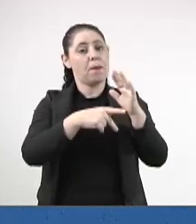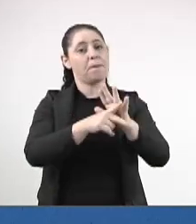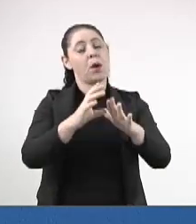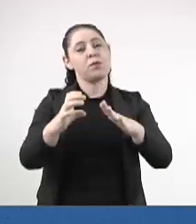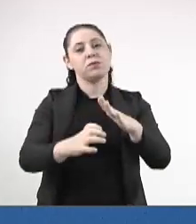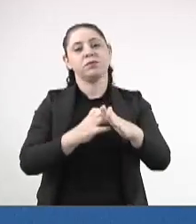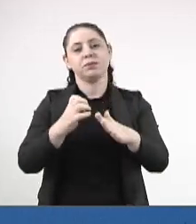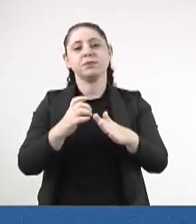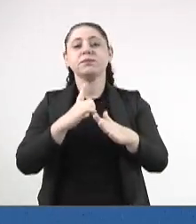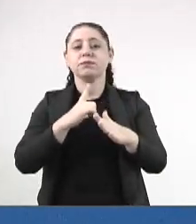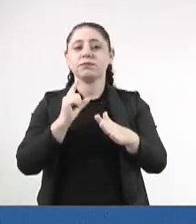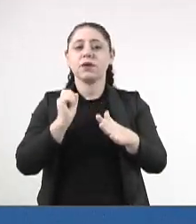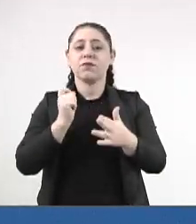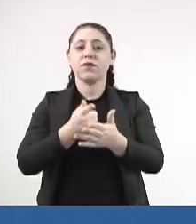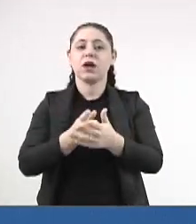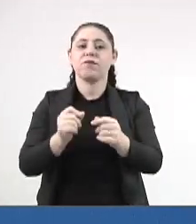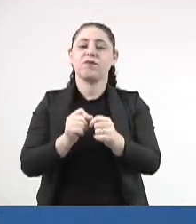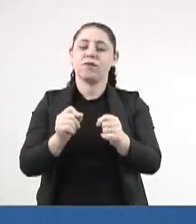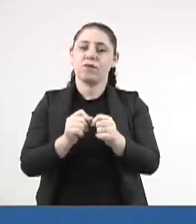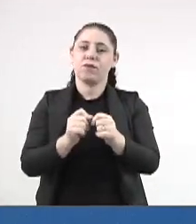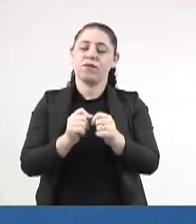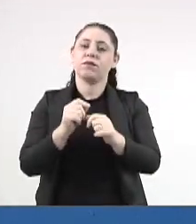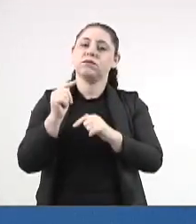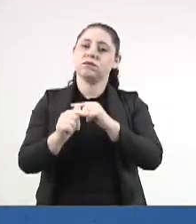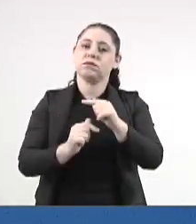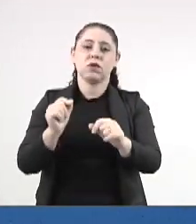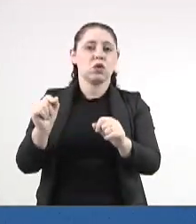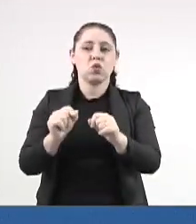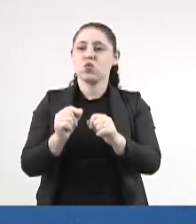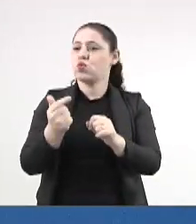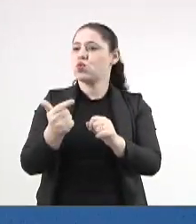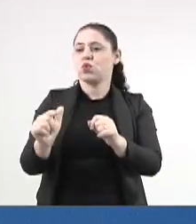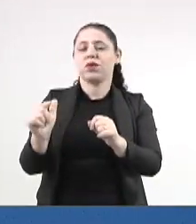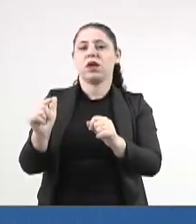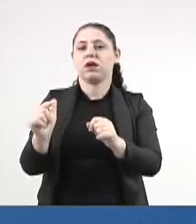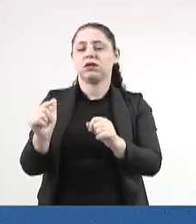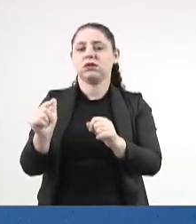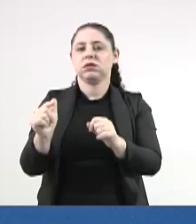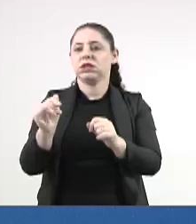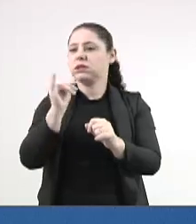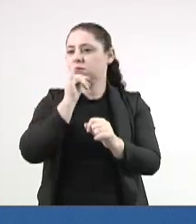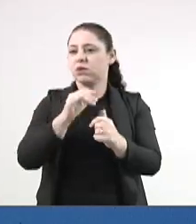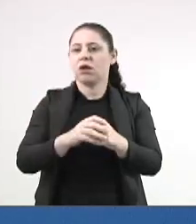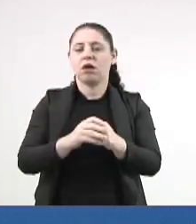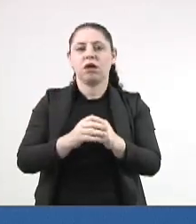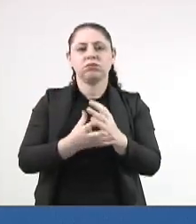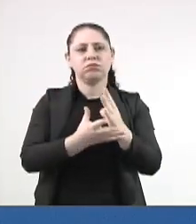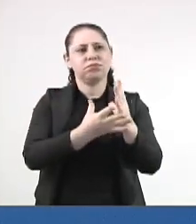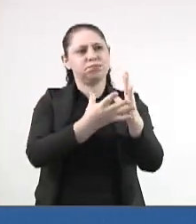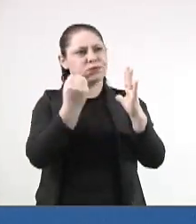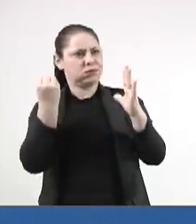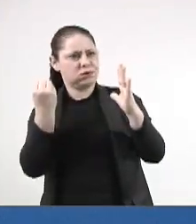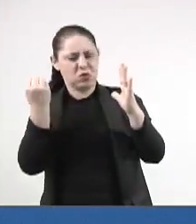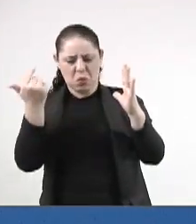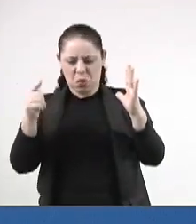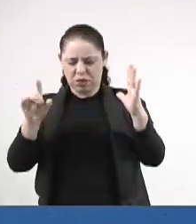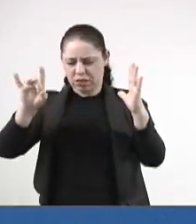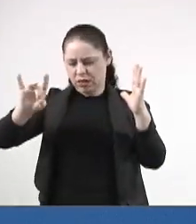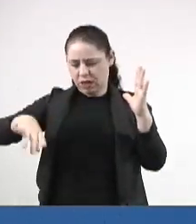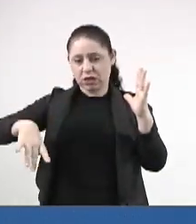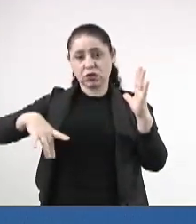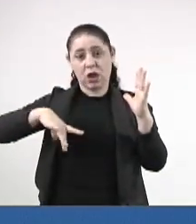empresas que fazem esse serviço e não têm removido fios em desuso e